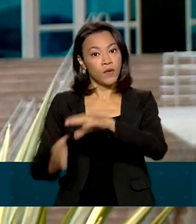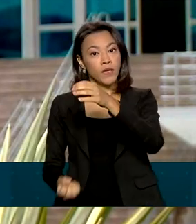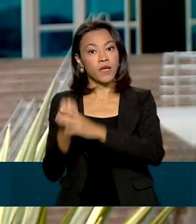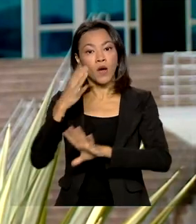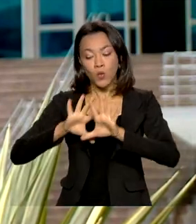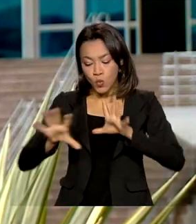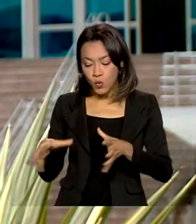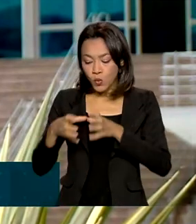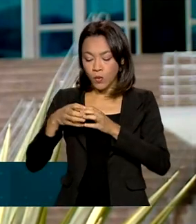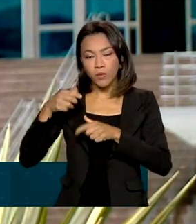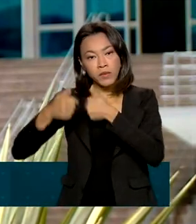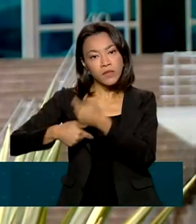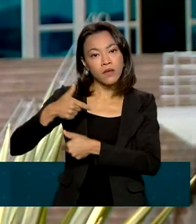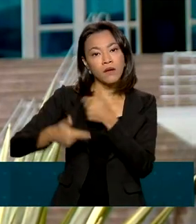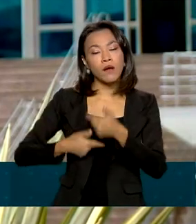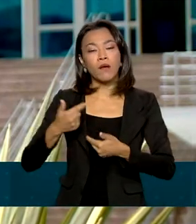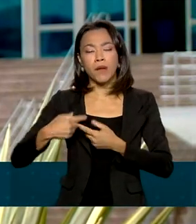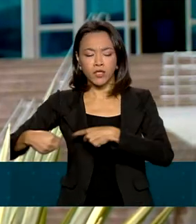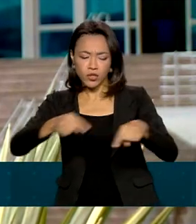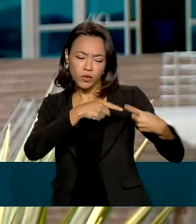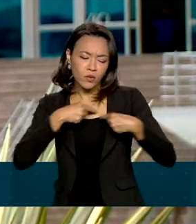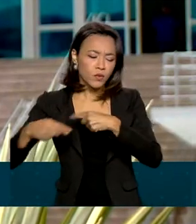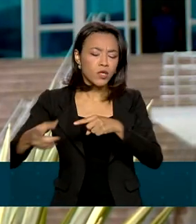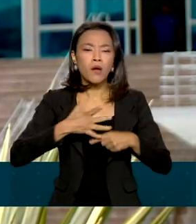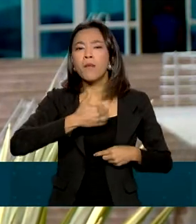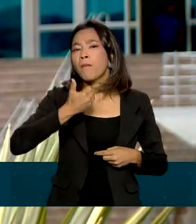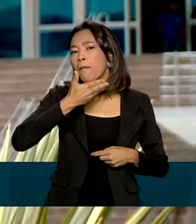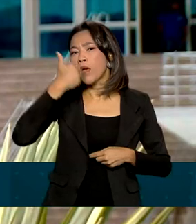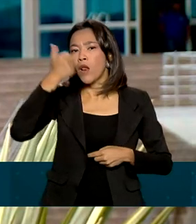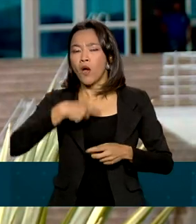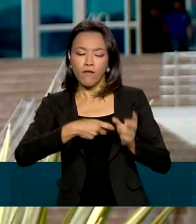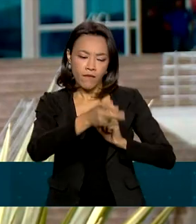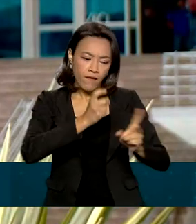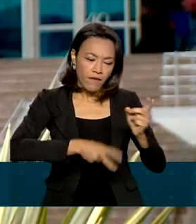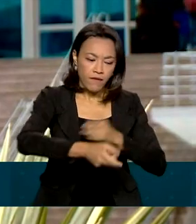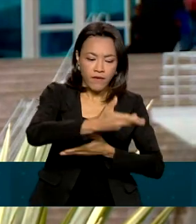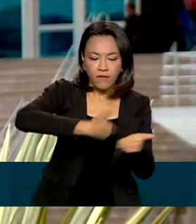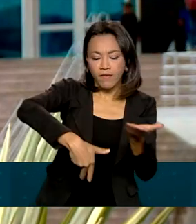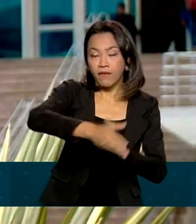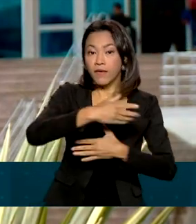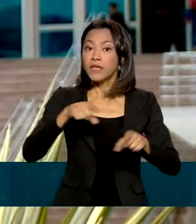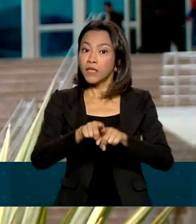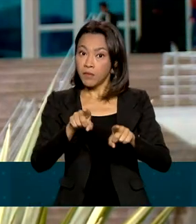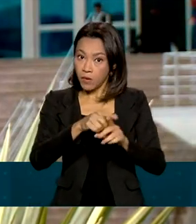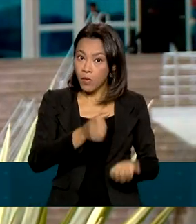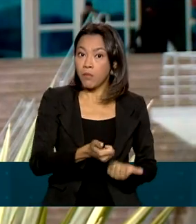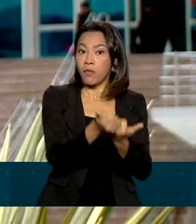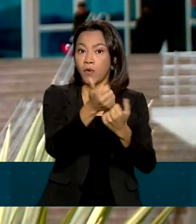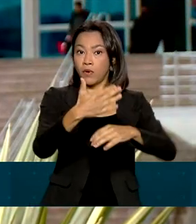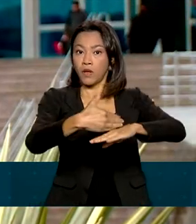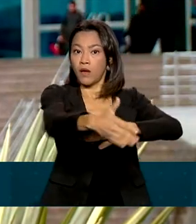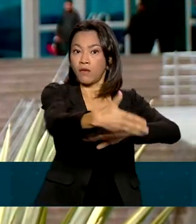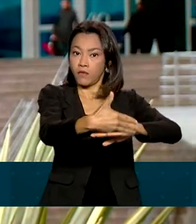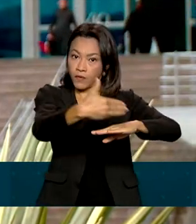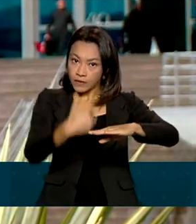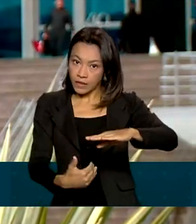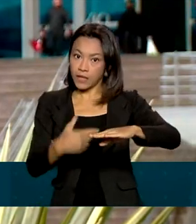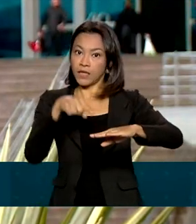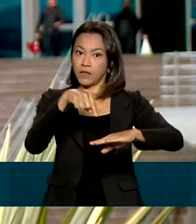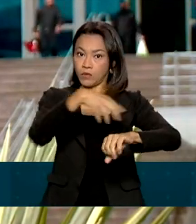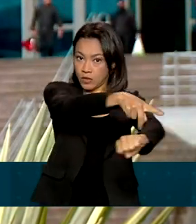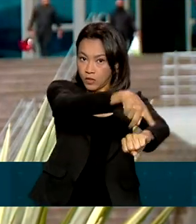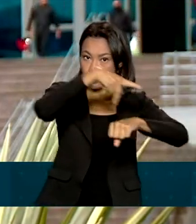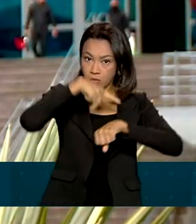para discutir a melhor forma de facilitar o comércio e os investimentos na fronteira amazônica, além de ampliar a